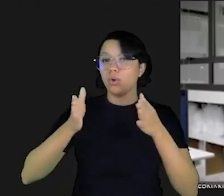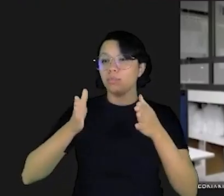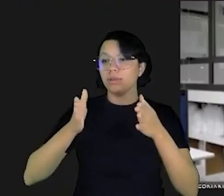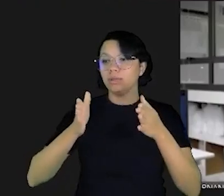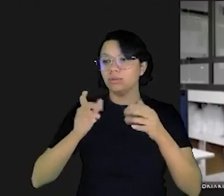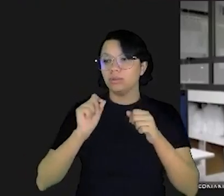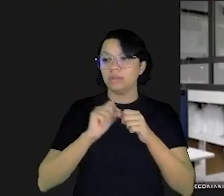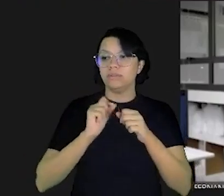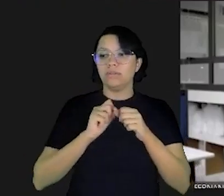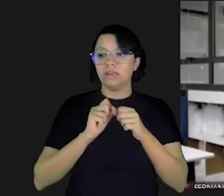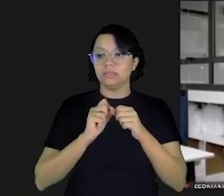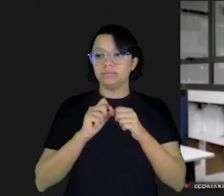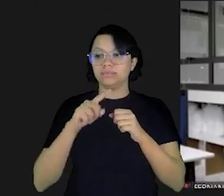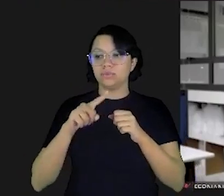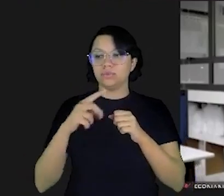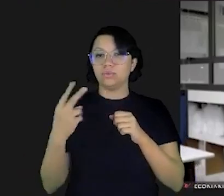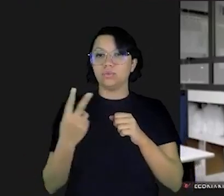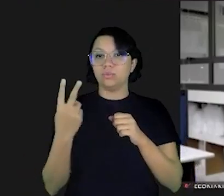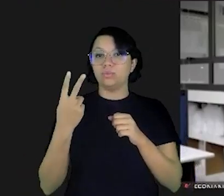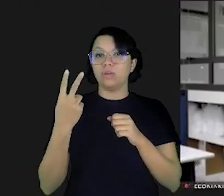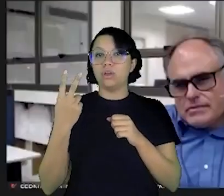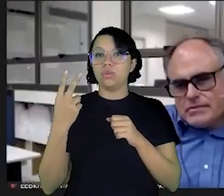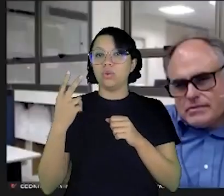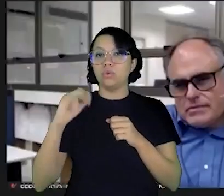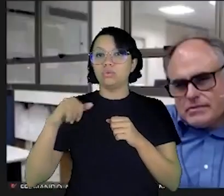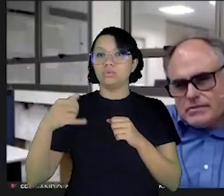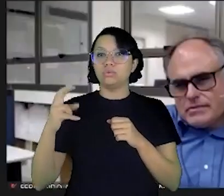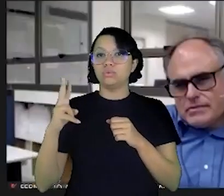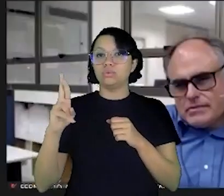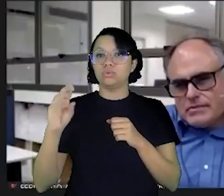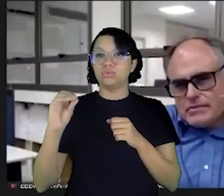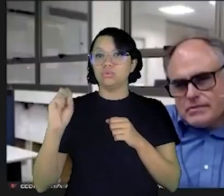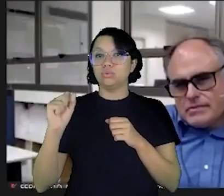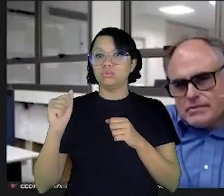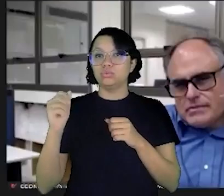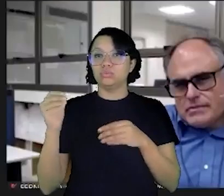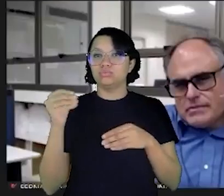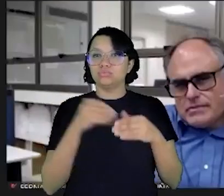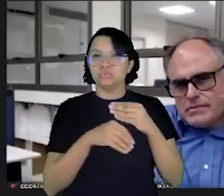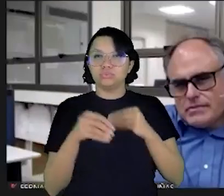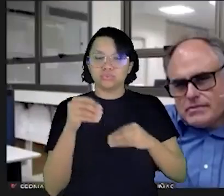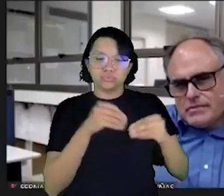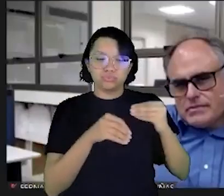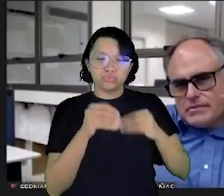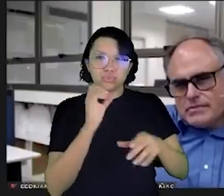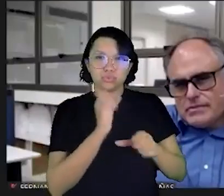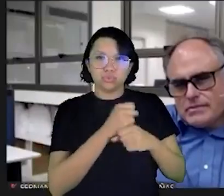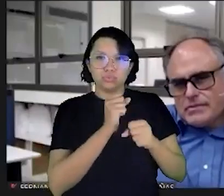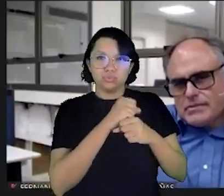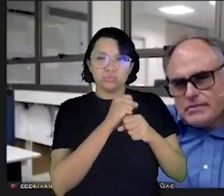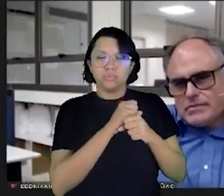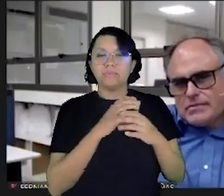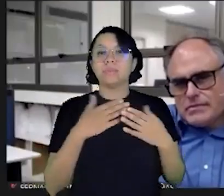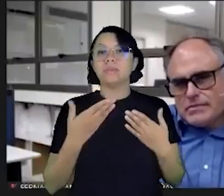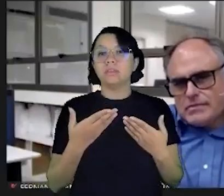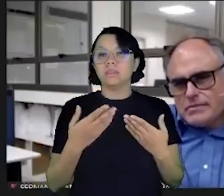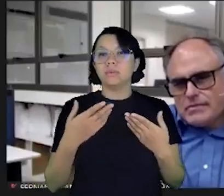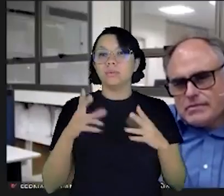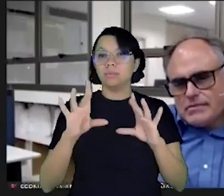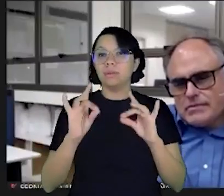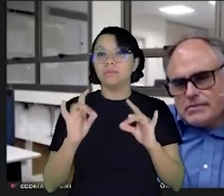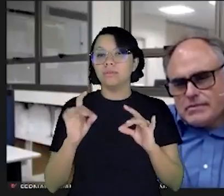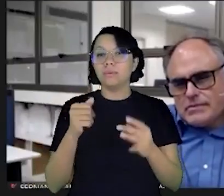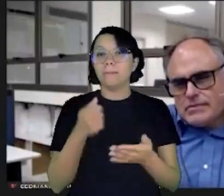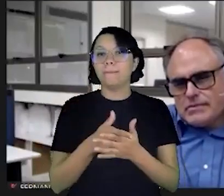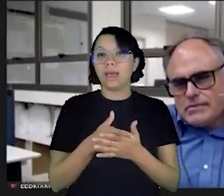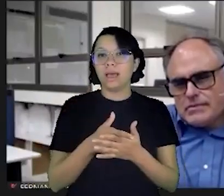longo período ao longo ele faz com que o valor dos juros vá se acumulando vá se somando então prefira pagar